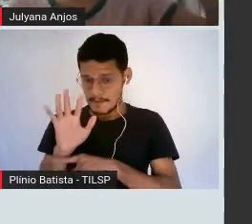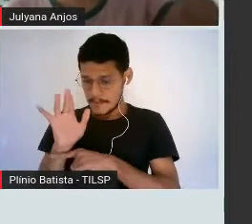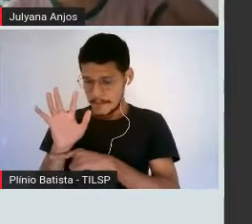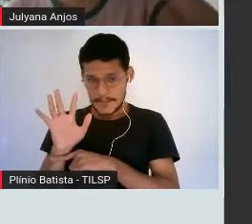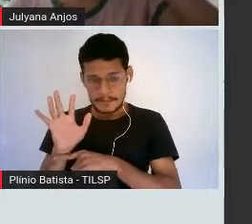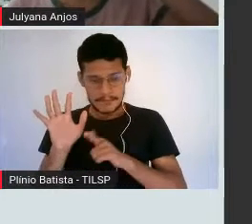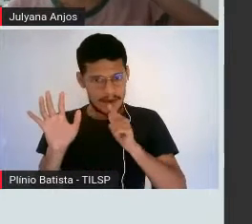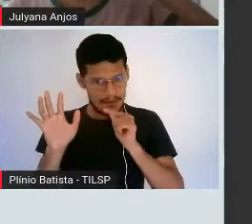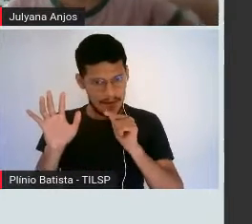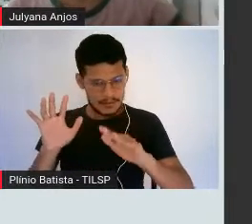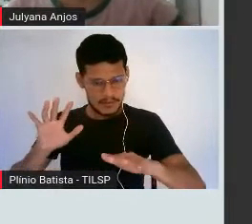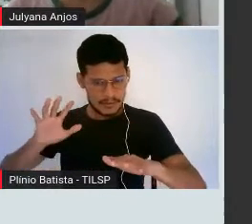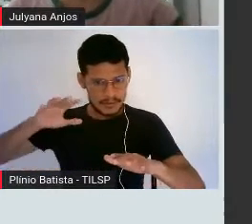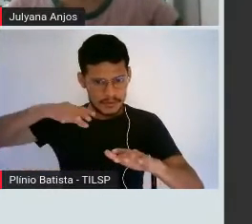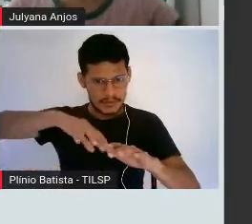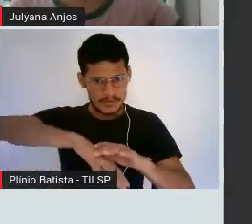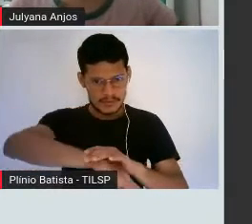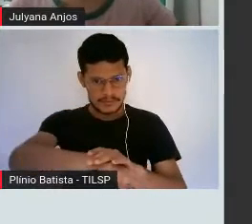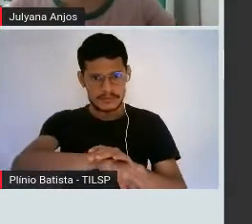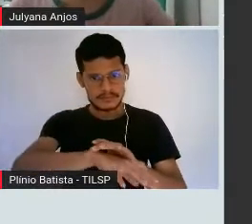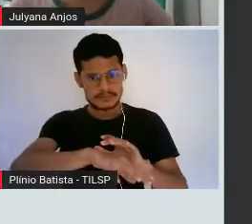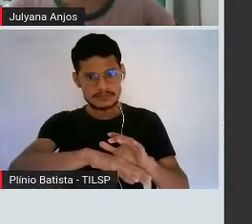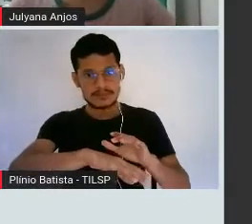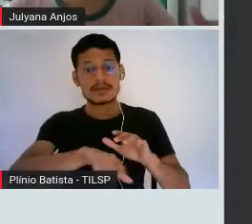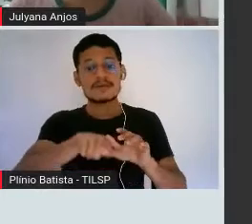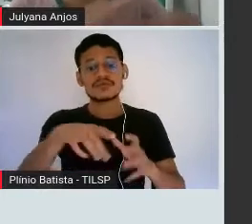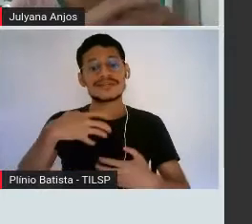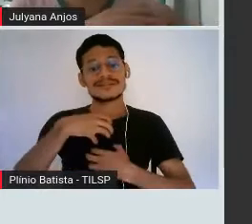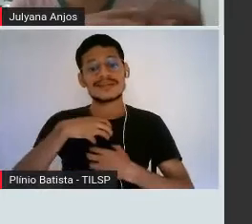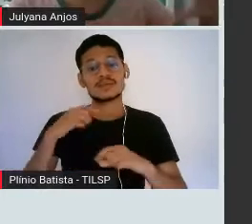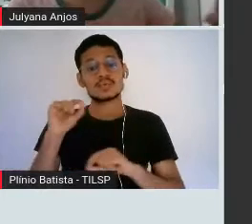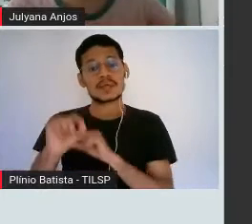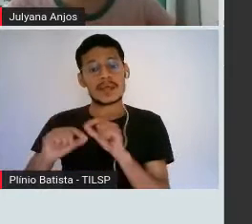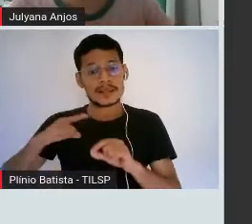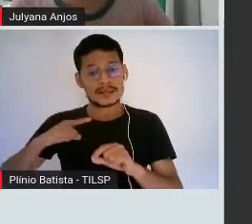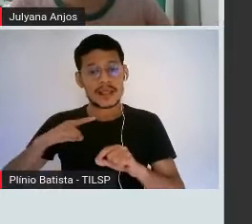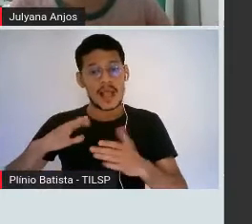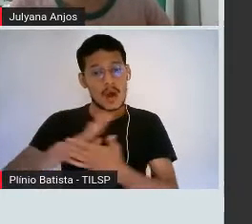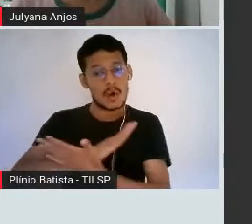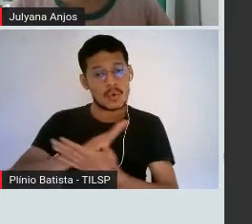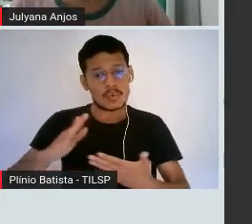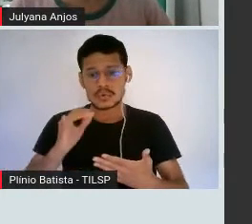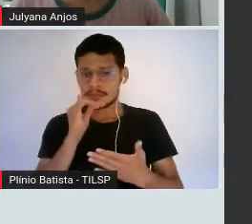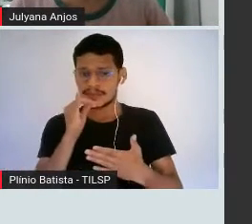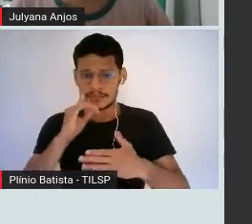coloca sua mão na água, você sente que ela forma como se fosse uma película.